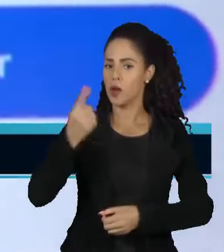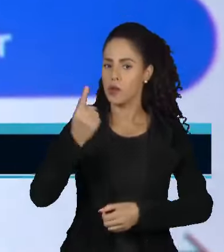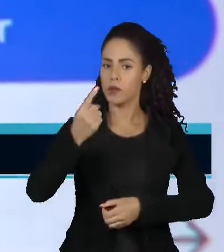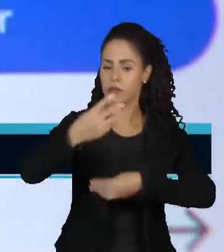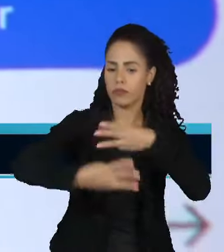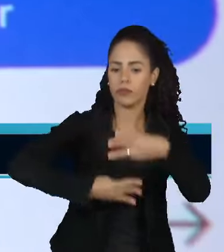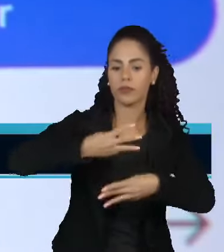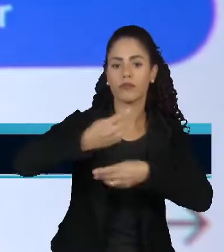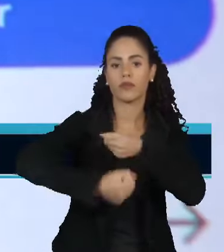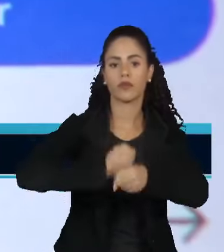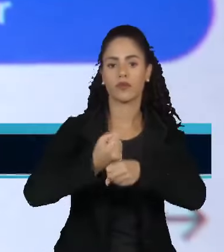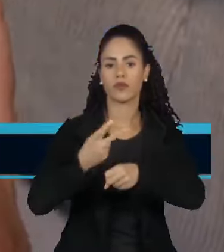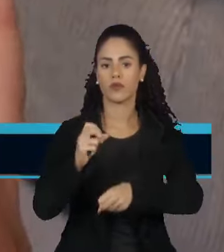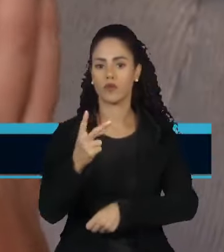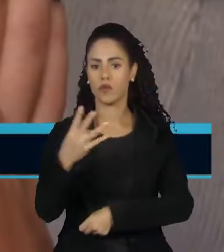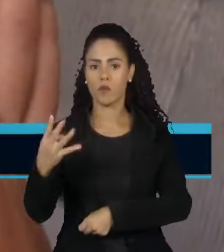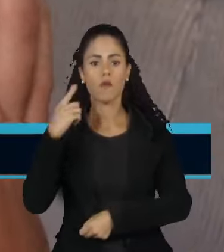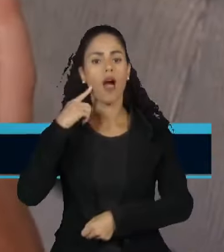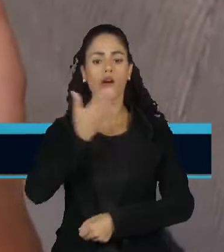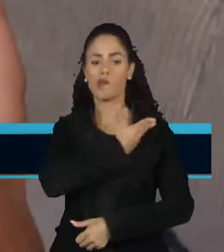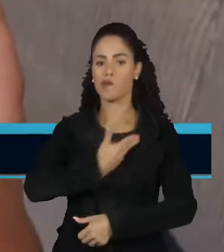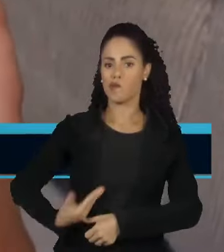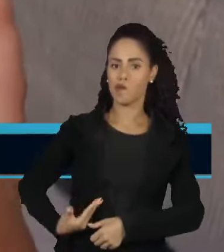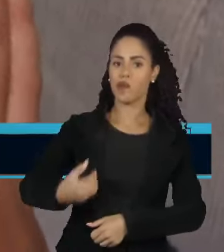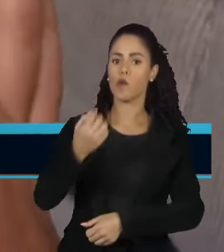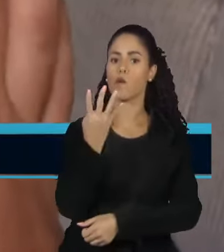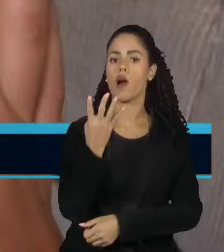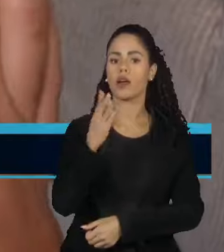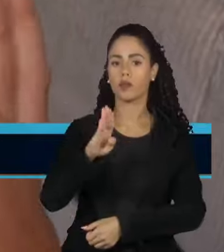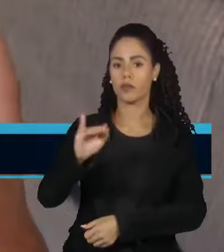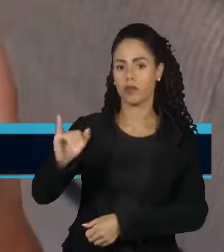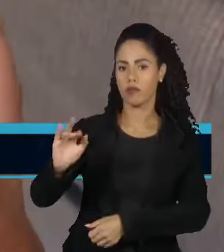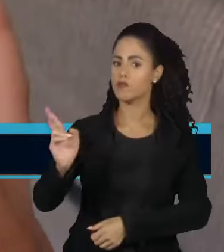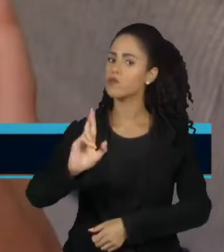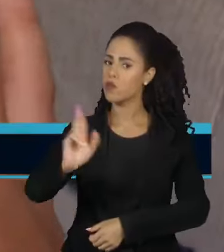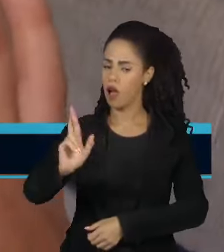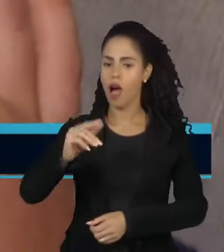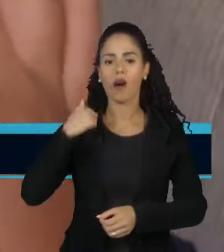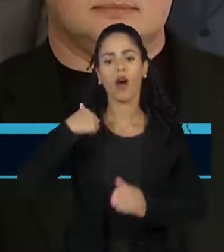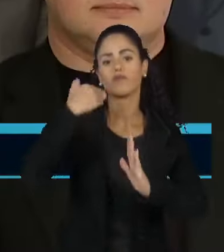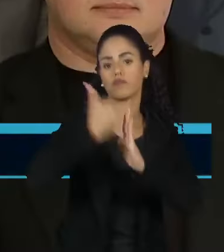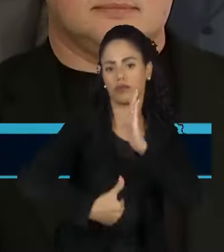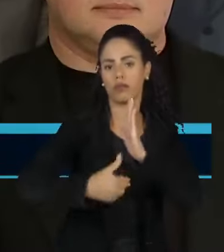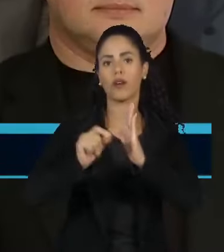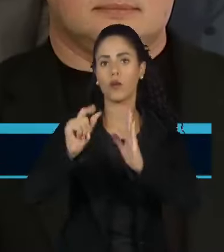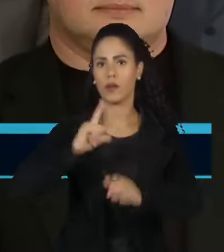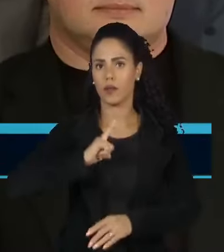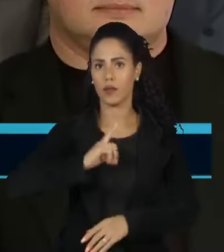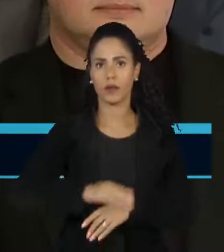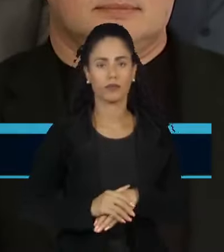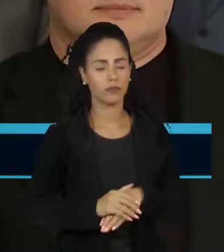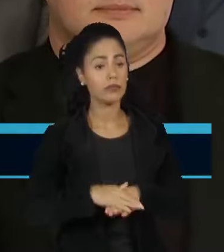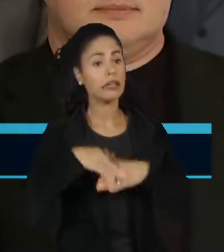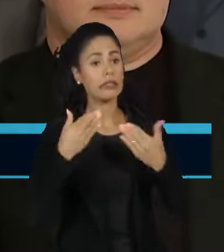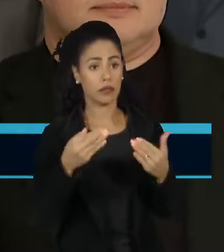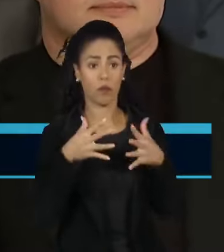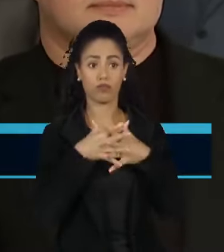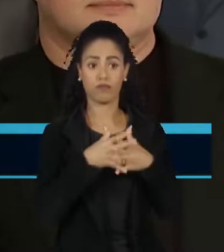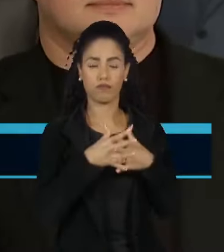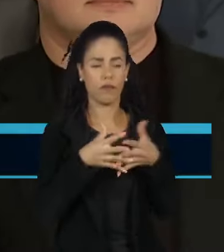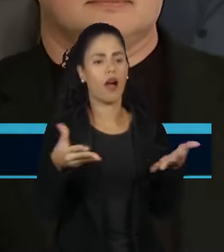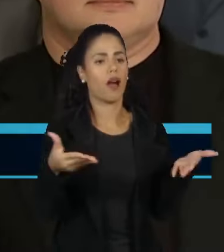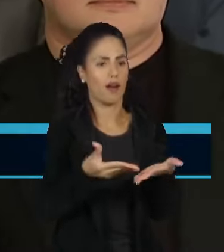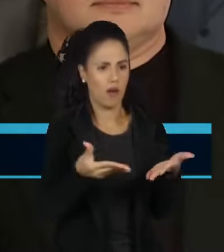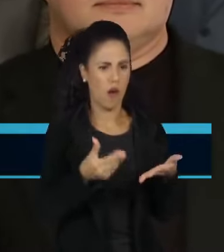deste ano, o governo abriu mão de mais de 4 bilhões de reais com a desoneração. O que nos gerou perplexidade e